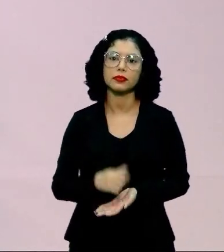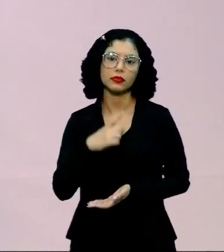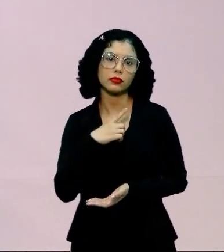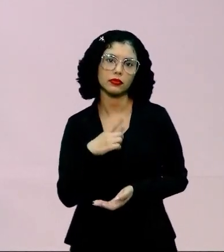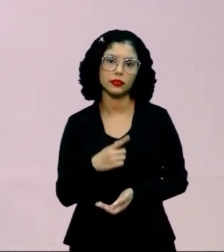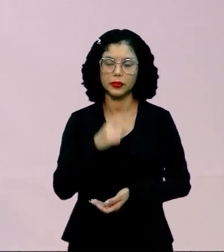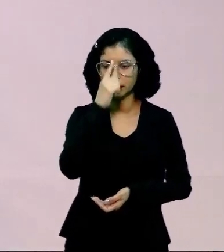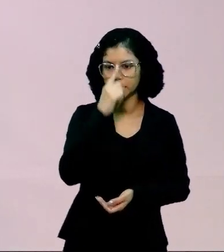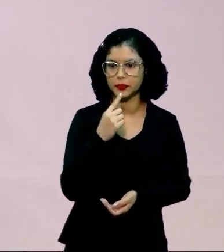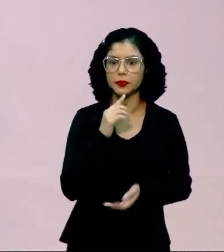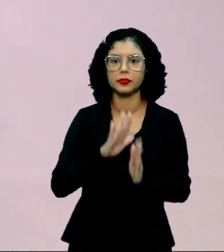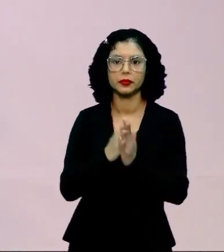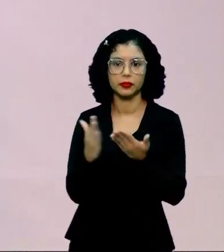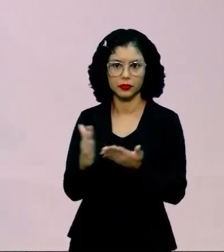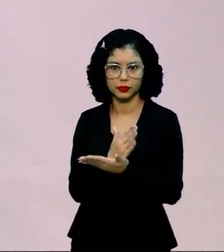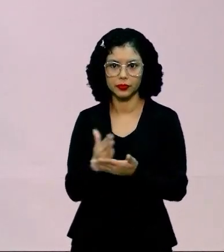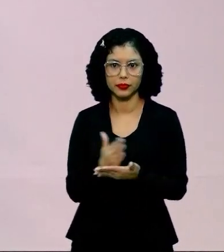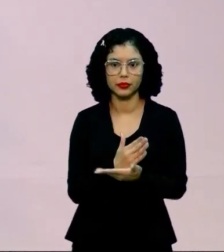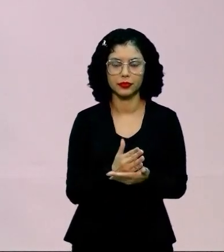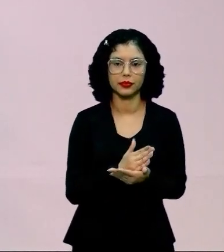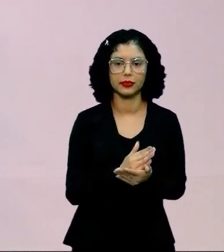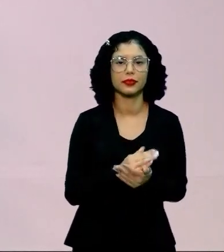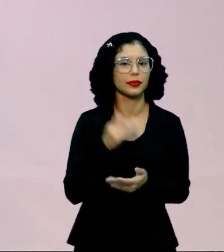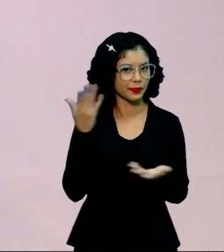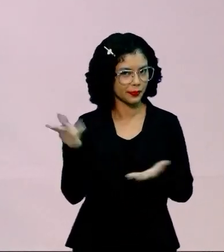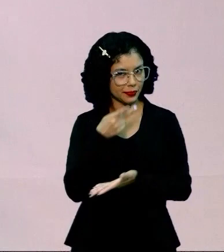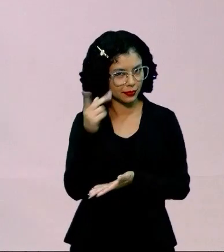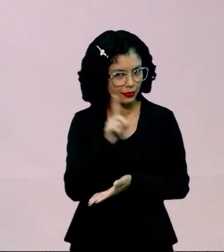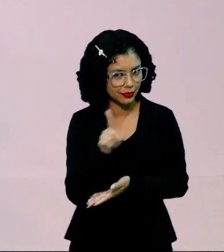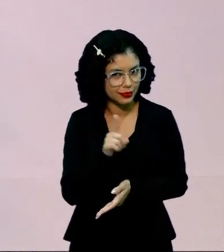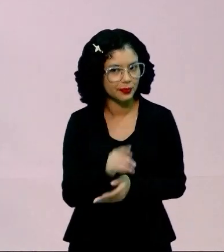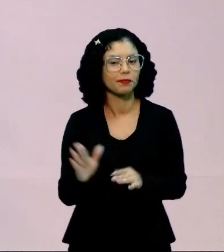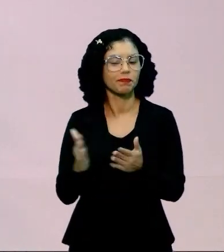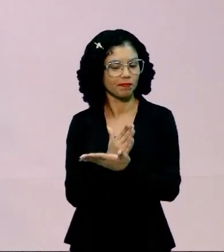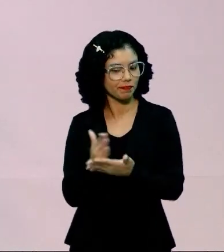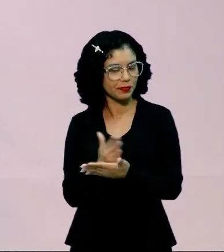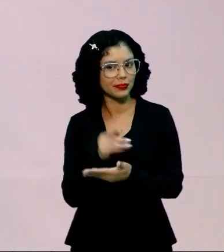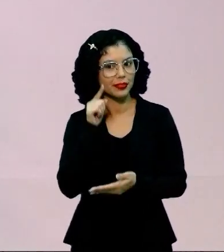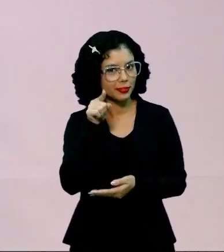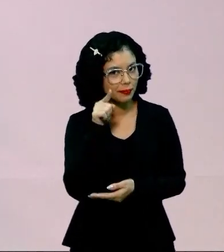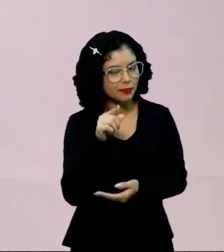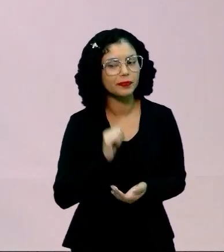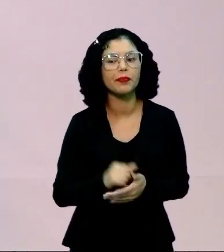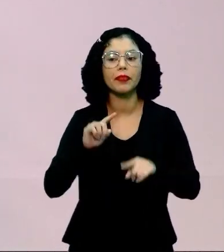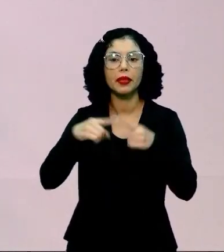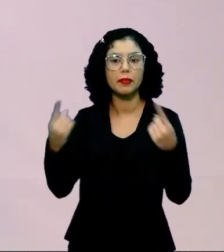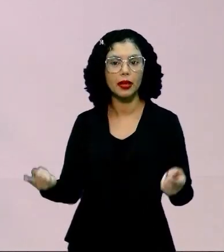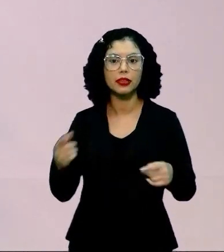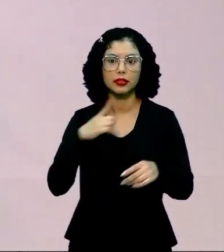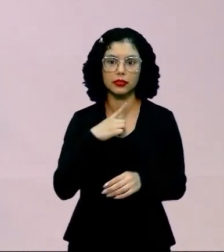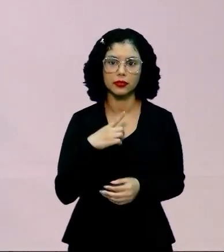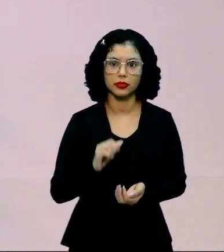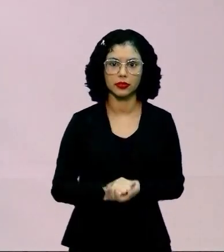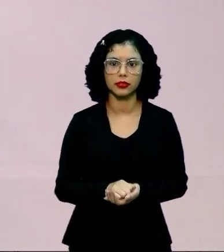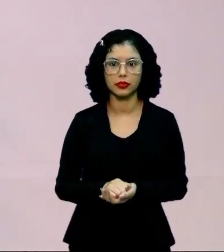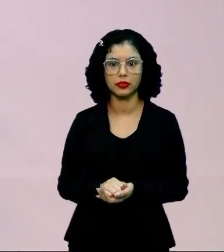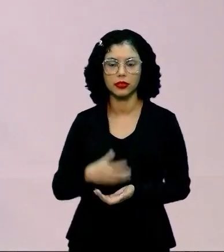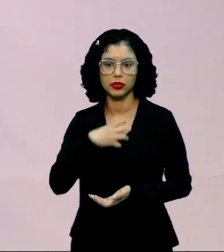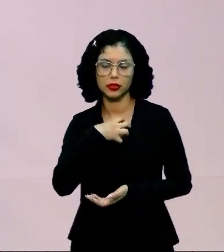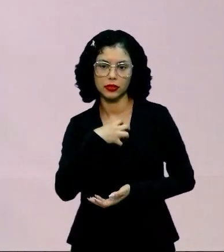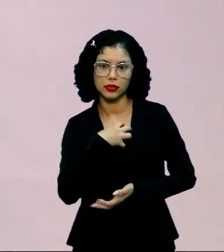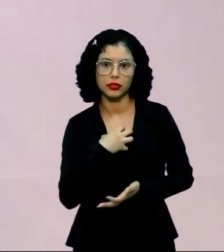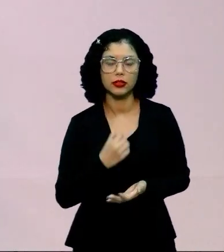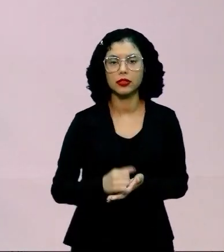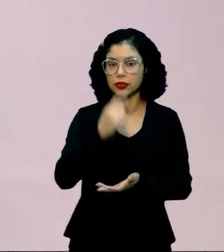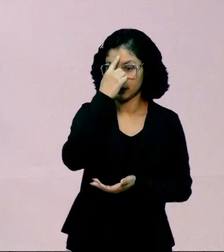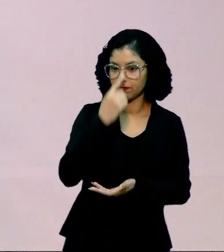uma cena no livro, não vou dar spoiler do livro, não vou dar spoiler da obra aqui para vocês, mas tem um momento,